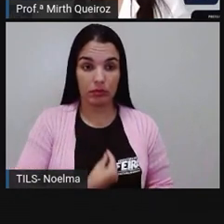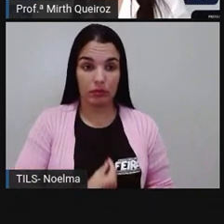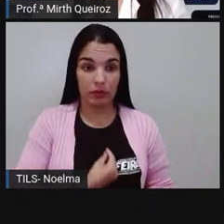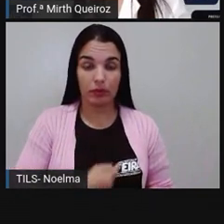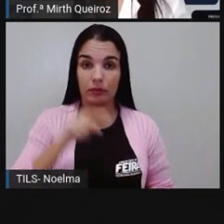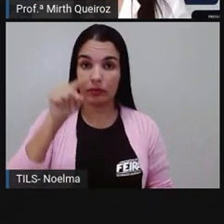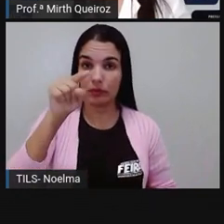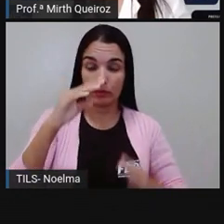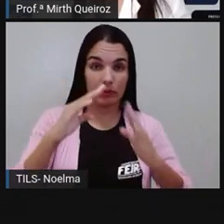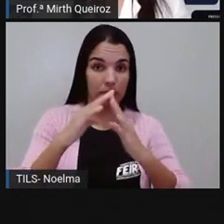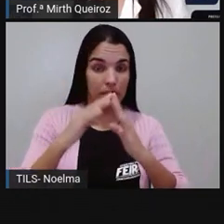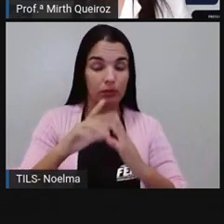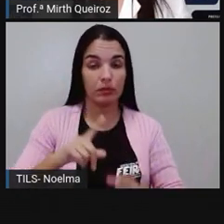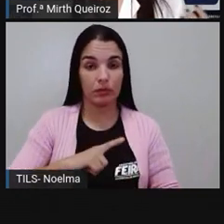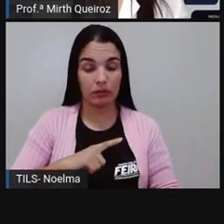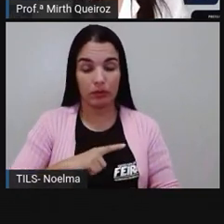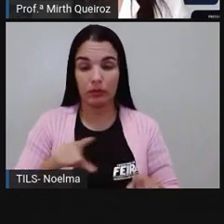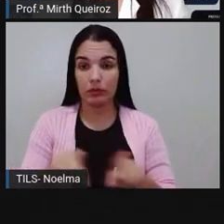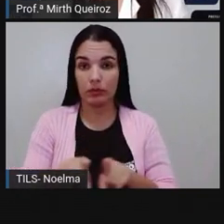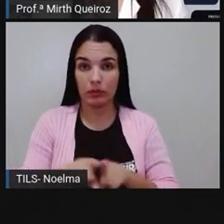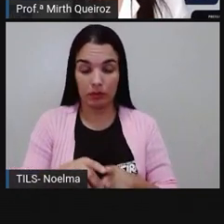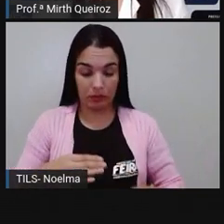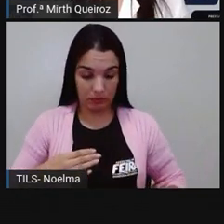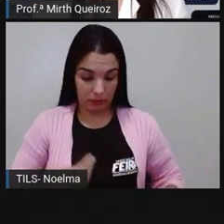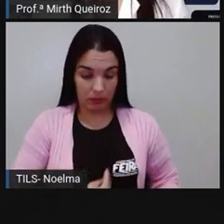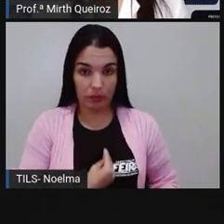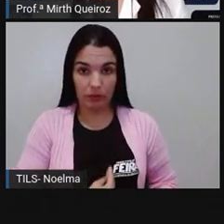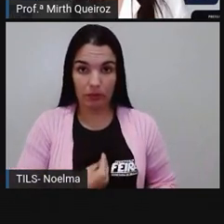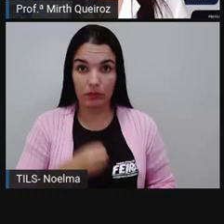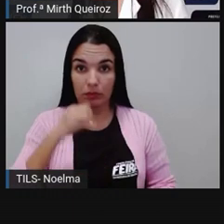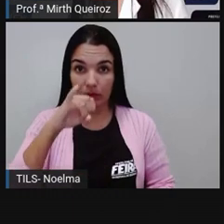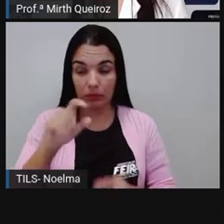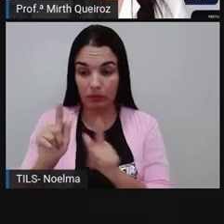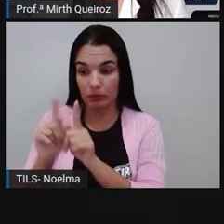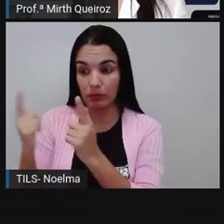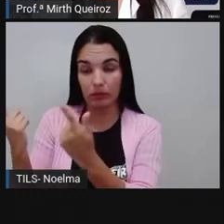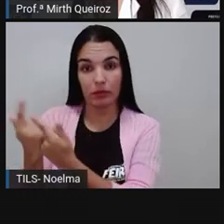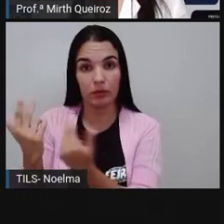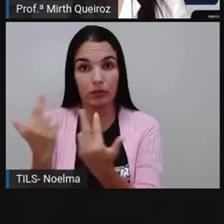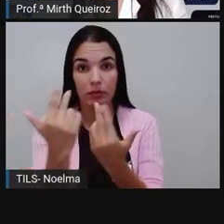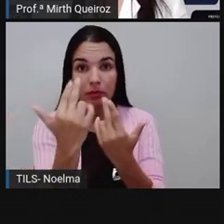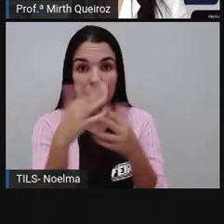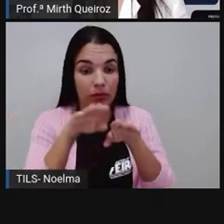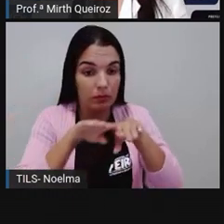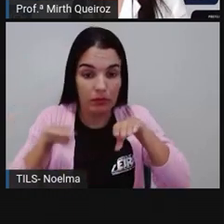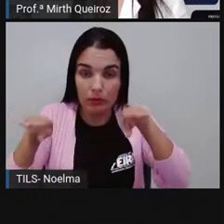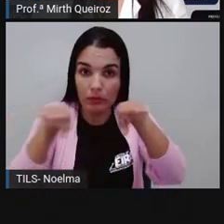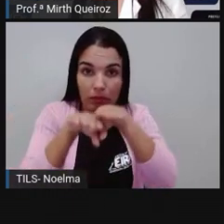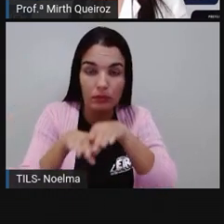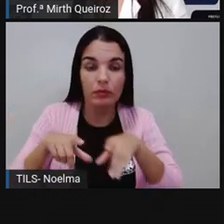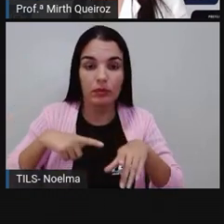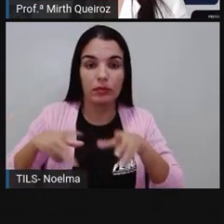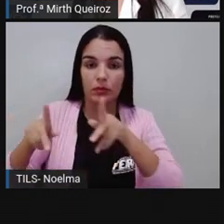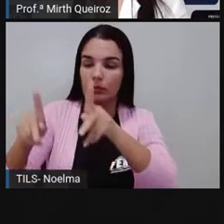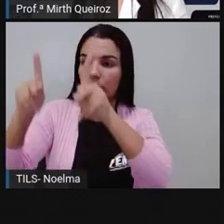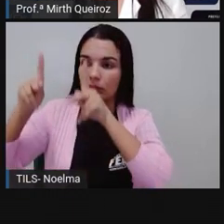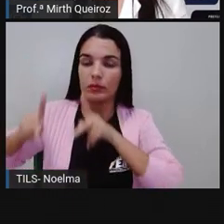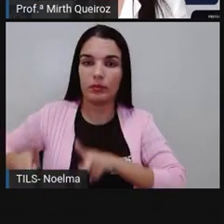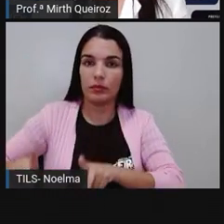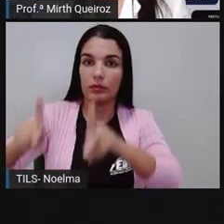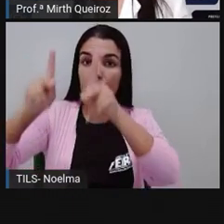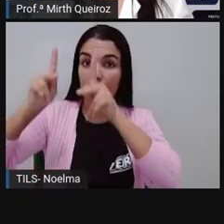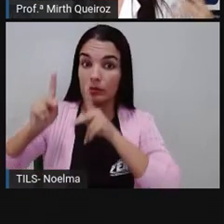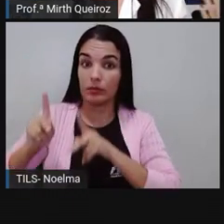organismo. A gente, quando junta com o nosso grupo da mesma espécie, nós vamos formar uma população. Então,